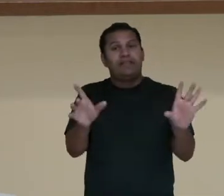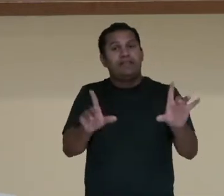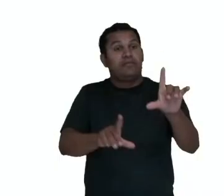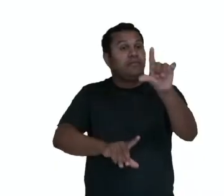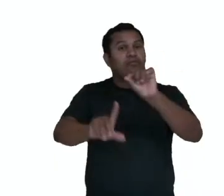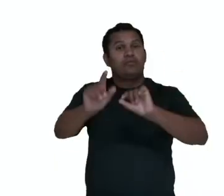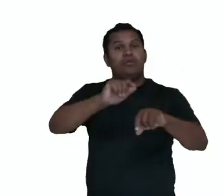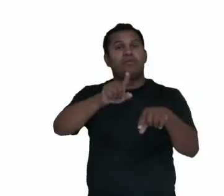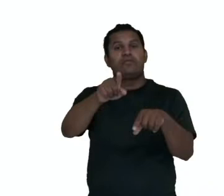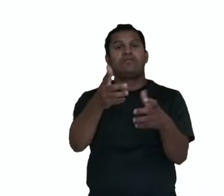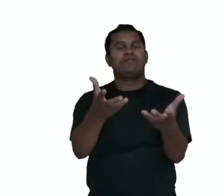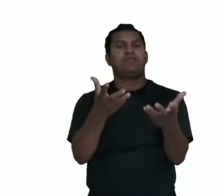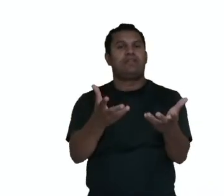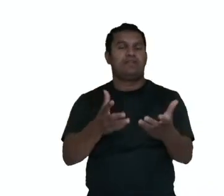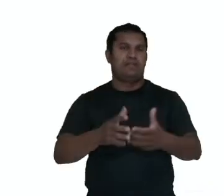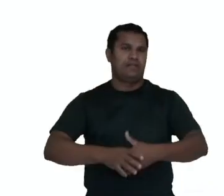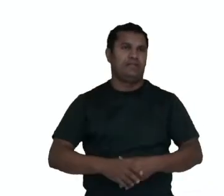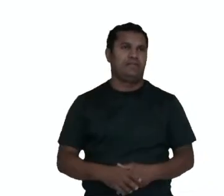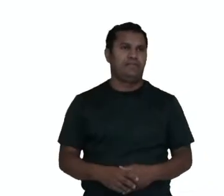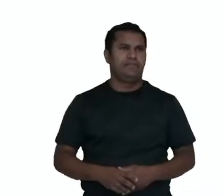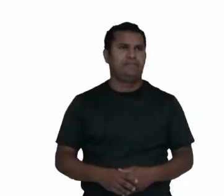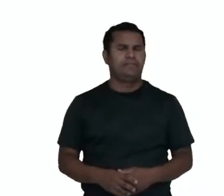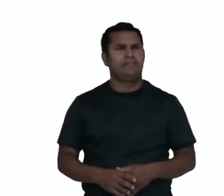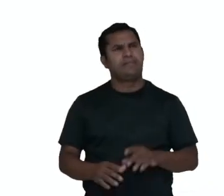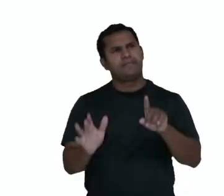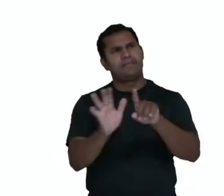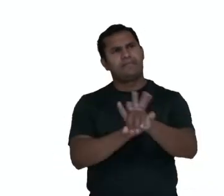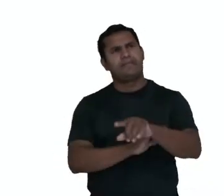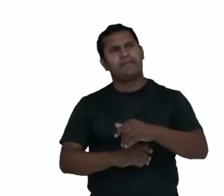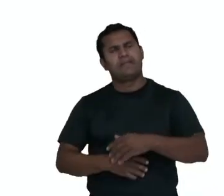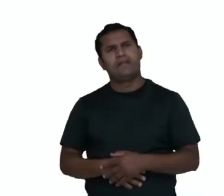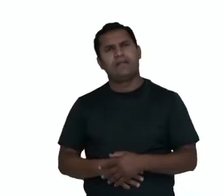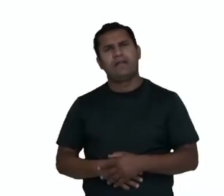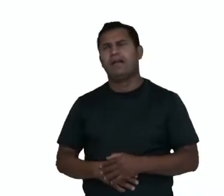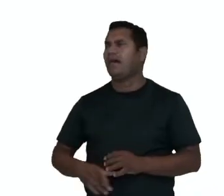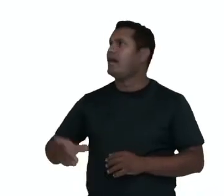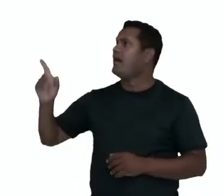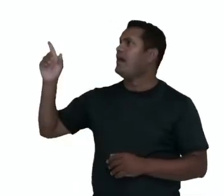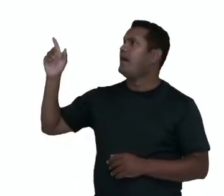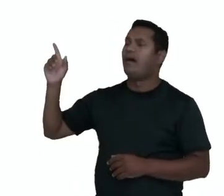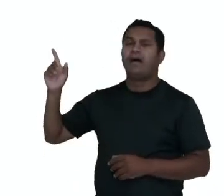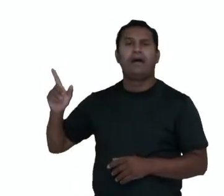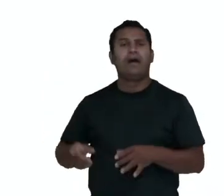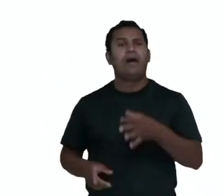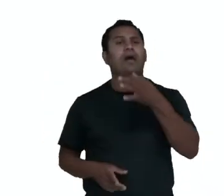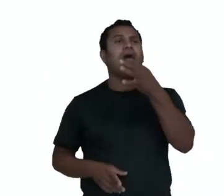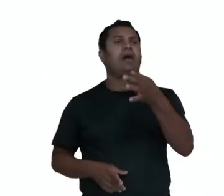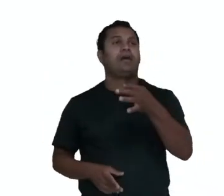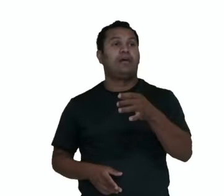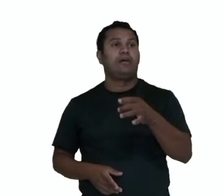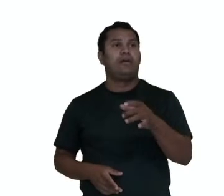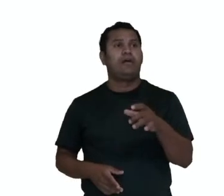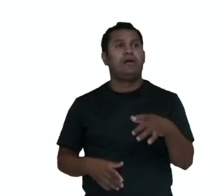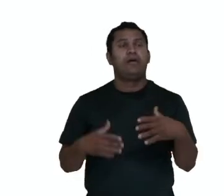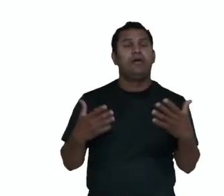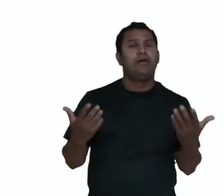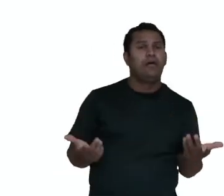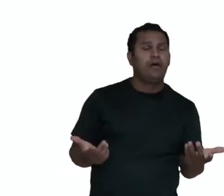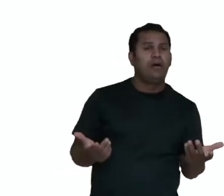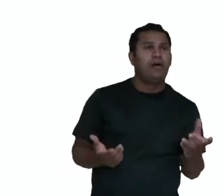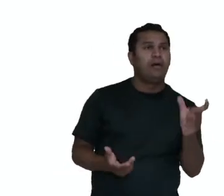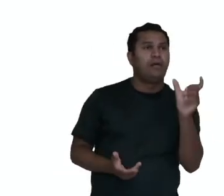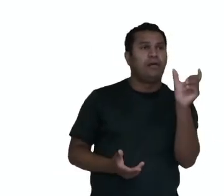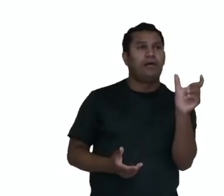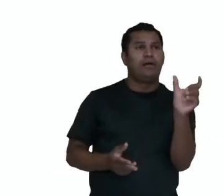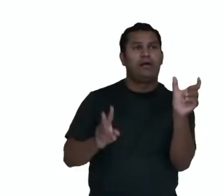Em sua opinião, quais dos termos a seguir podem ser associados às palavras vento e gruta no contexto em que